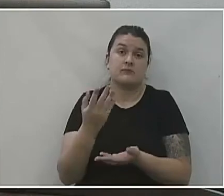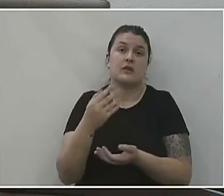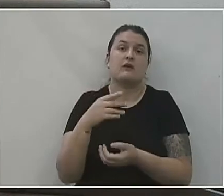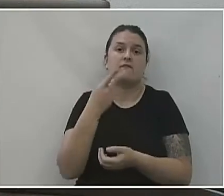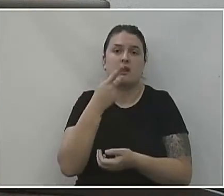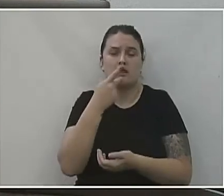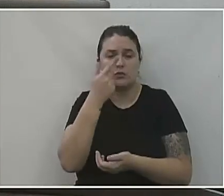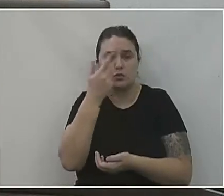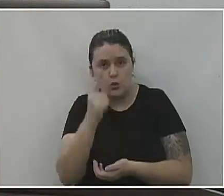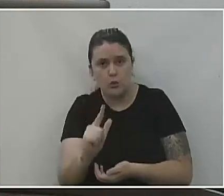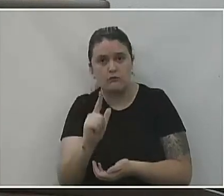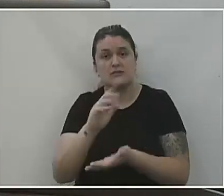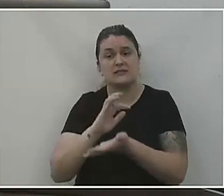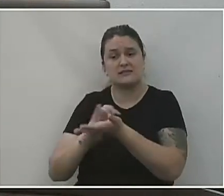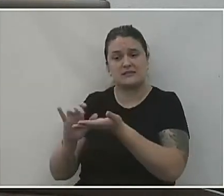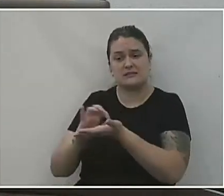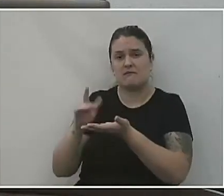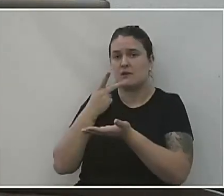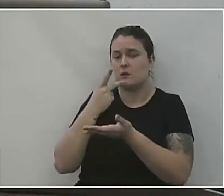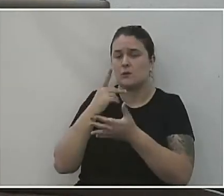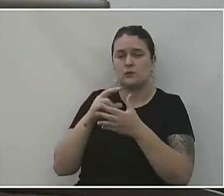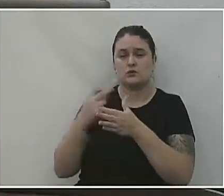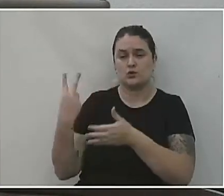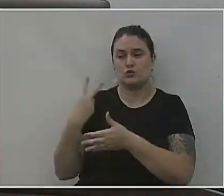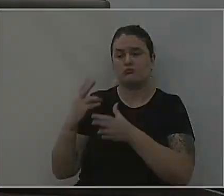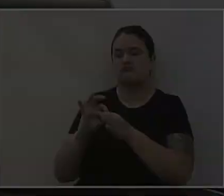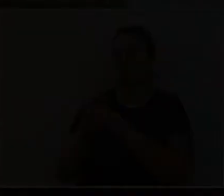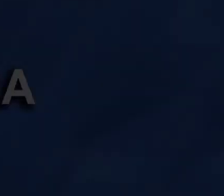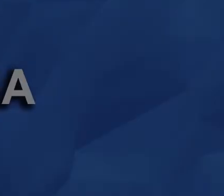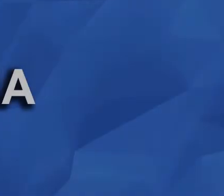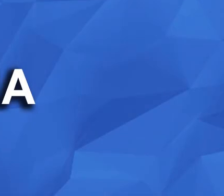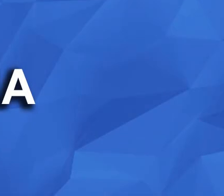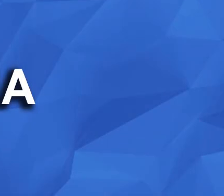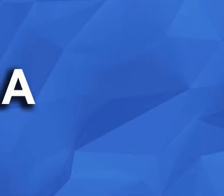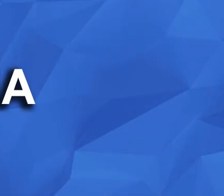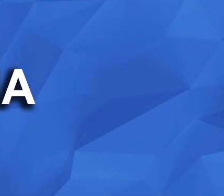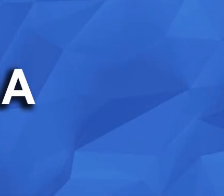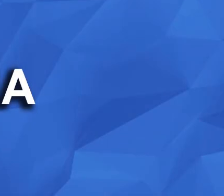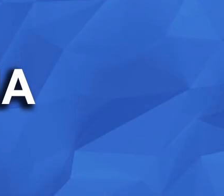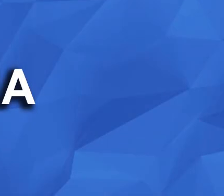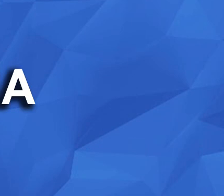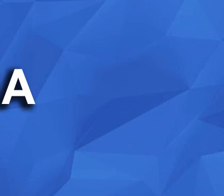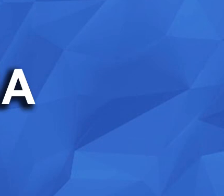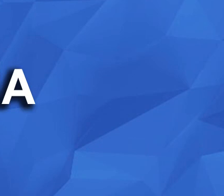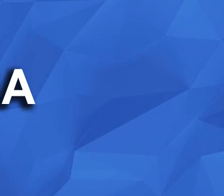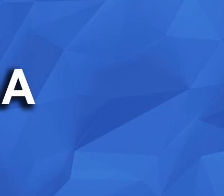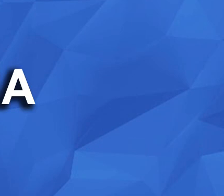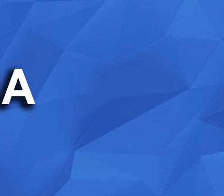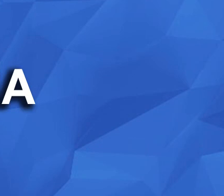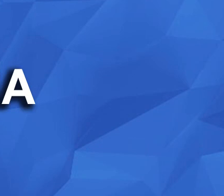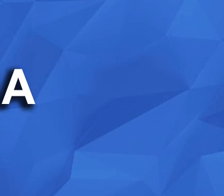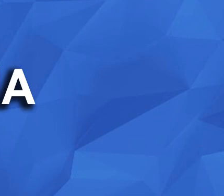reforçando o o secretário disse, gente está à disposição. Obrigada. Legenda